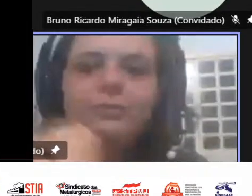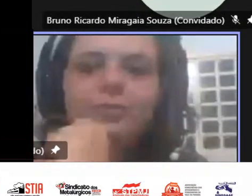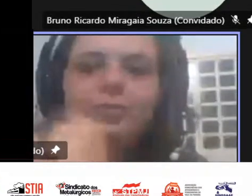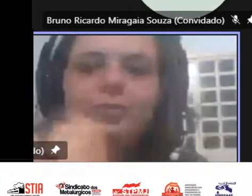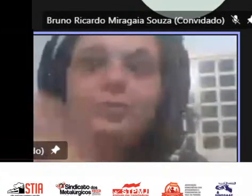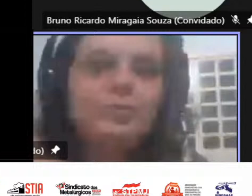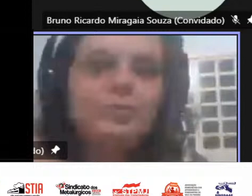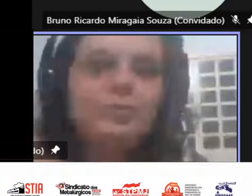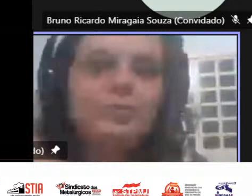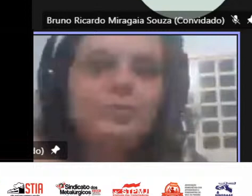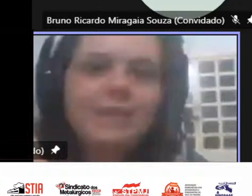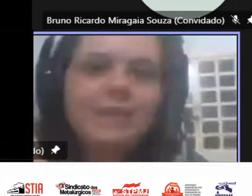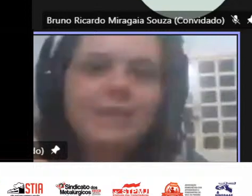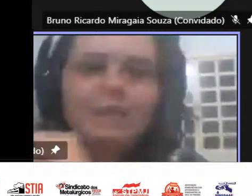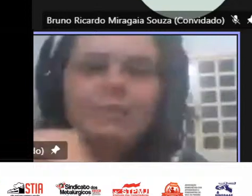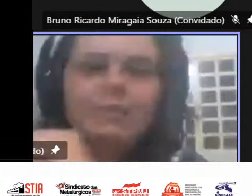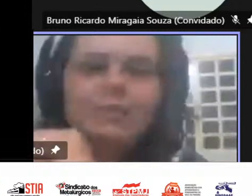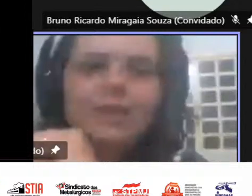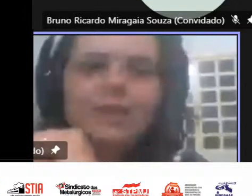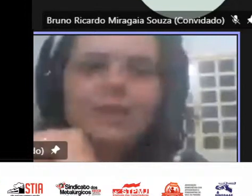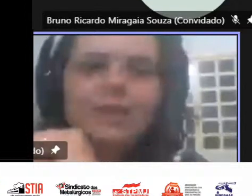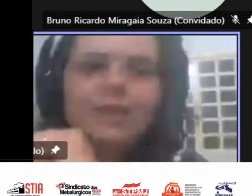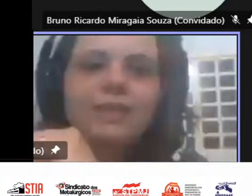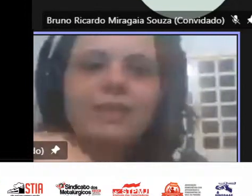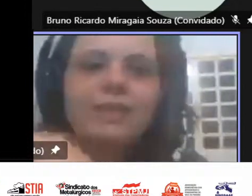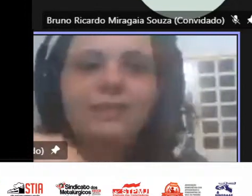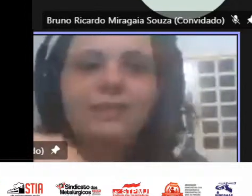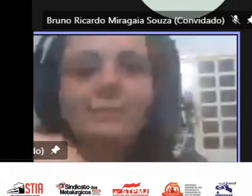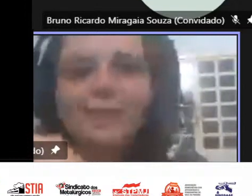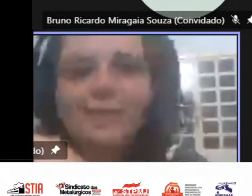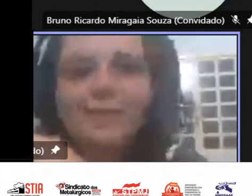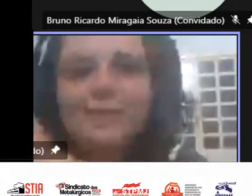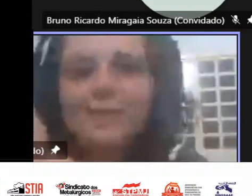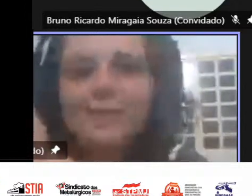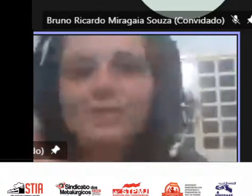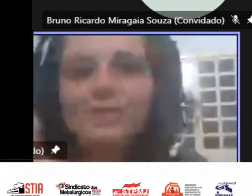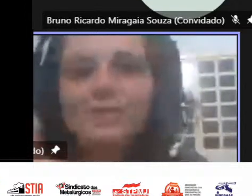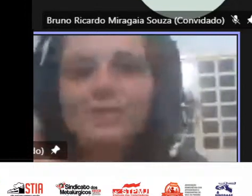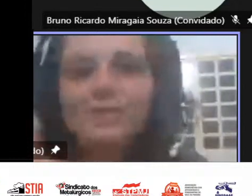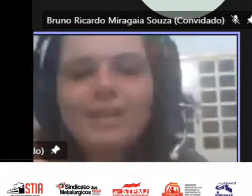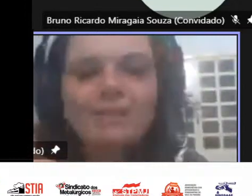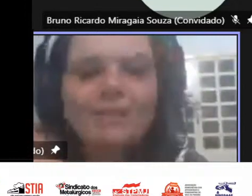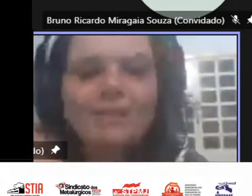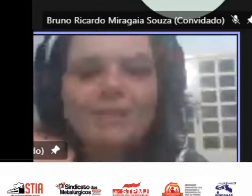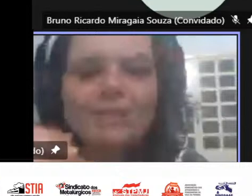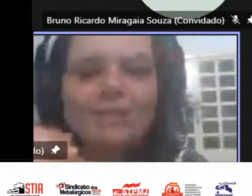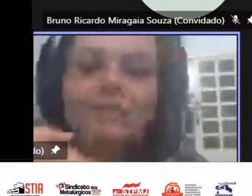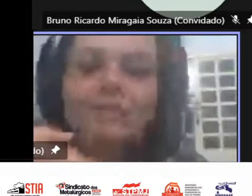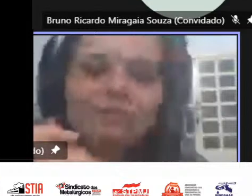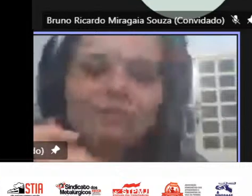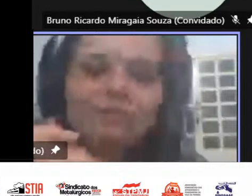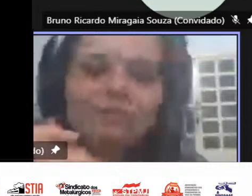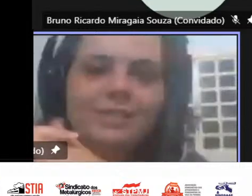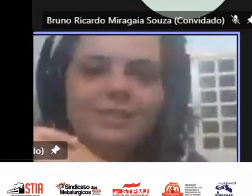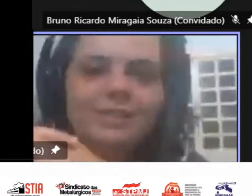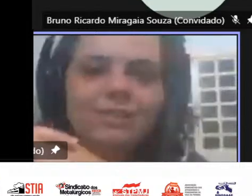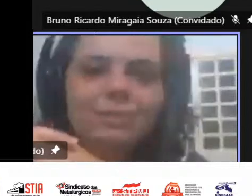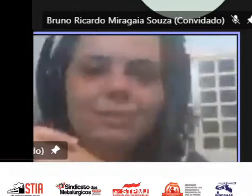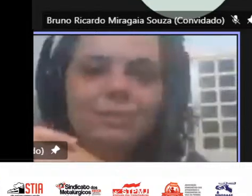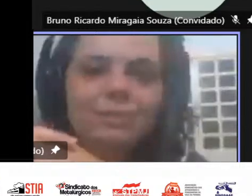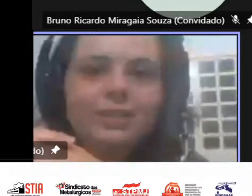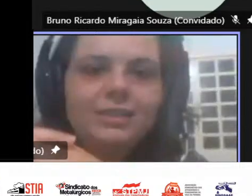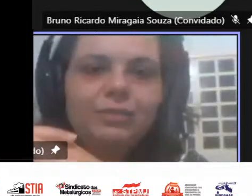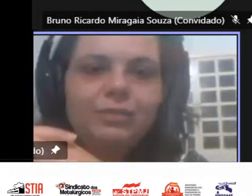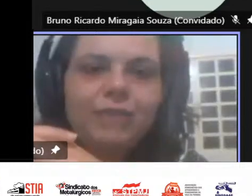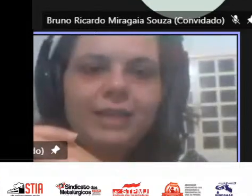o trem de alta velocidade também que é um projeto para atender a região que visa atender a região